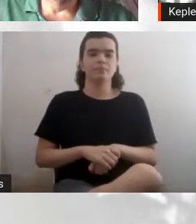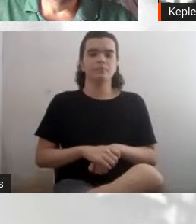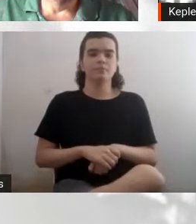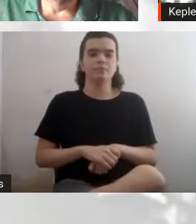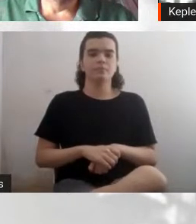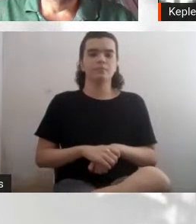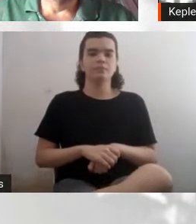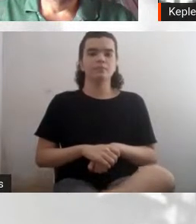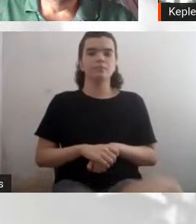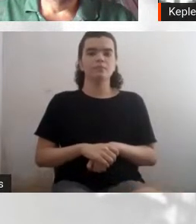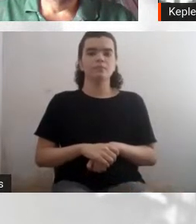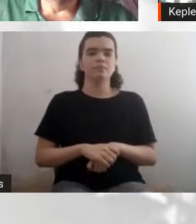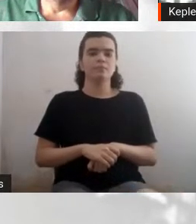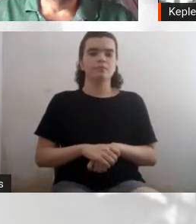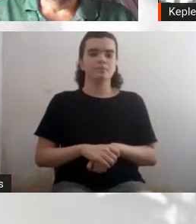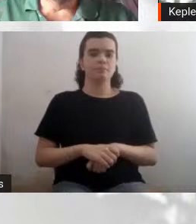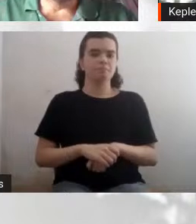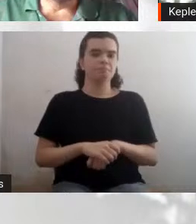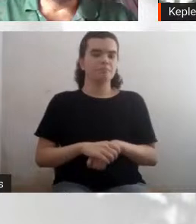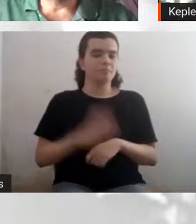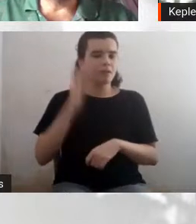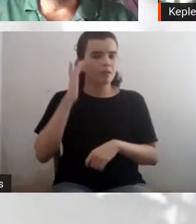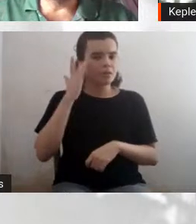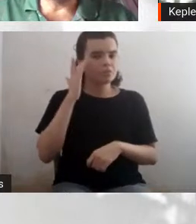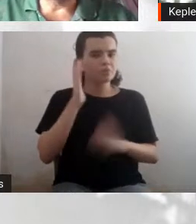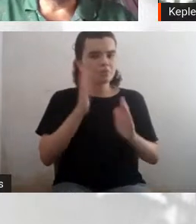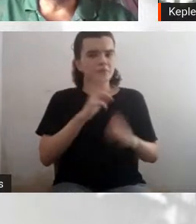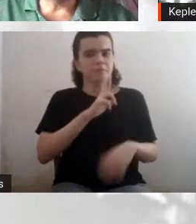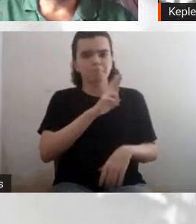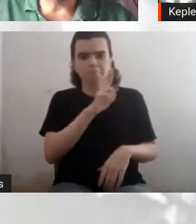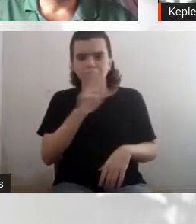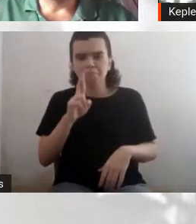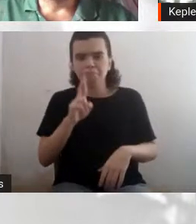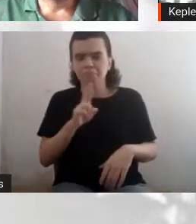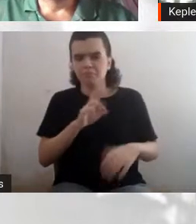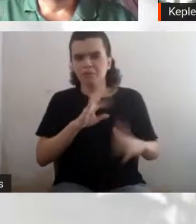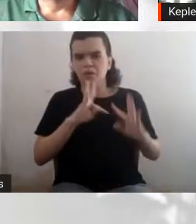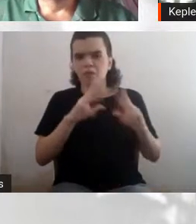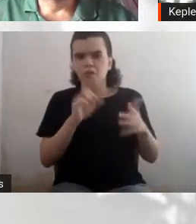Acho que respondi tudo, não respondi, eu não vi.